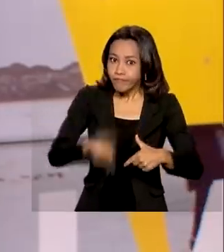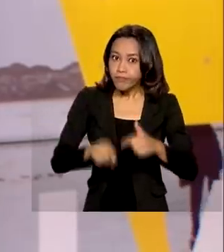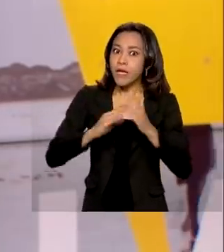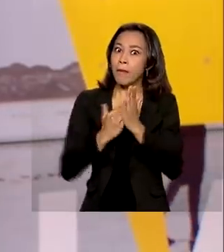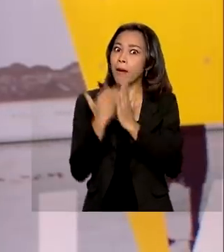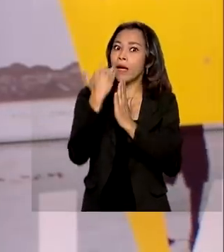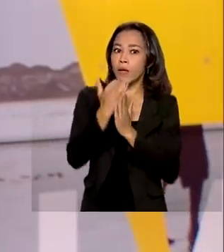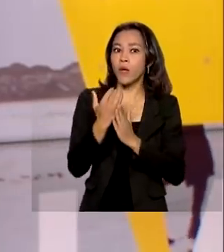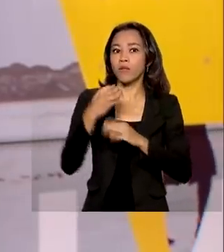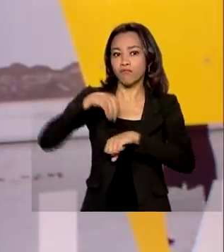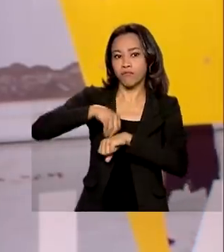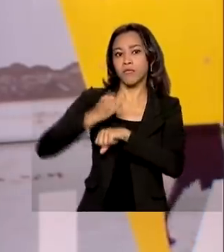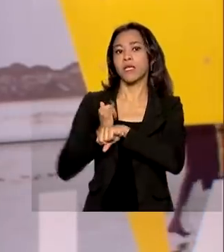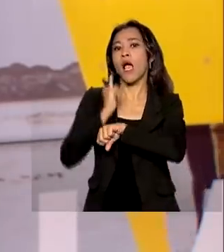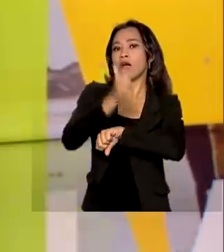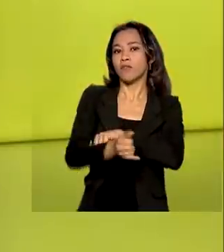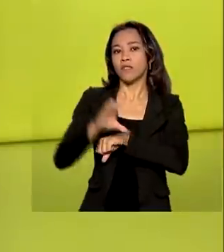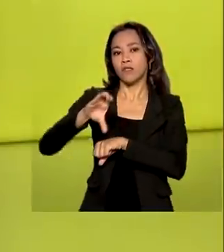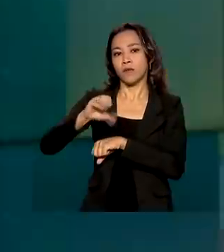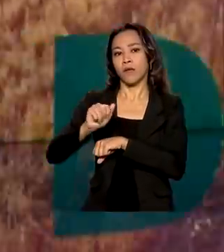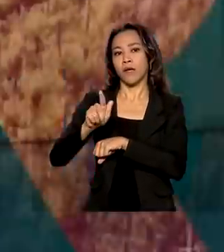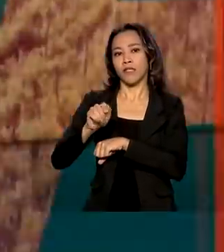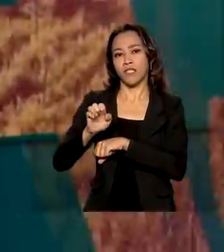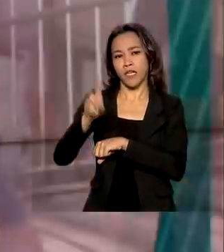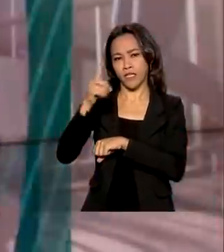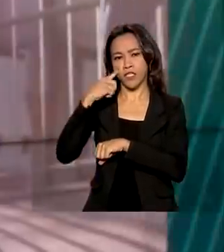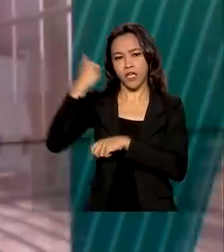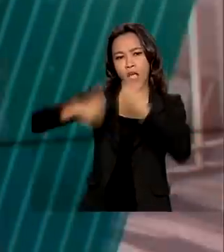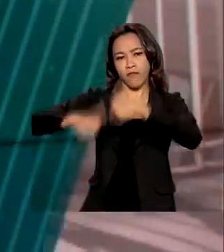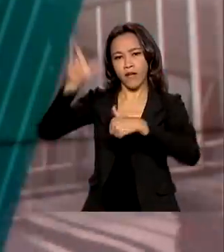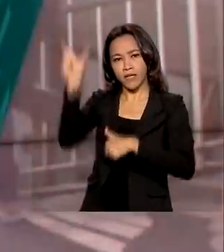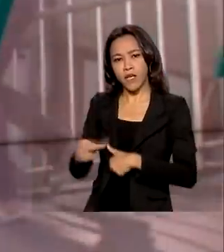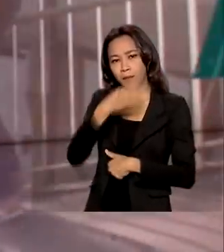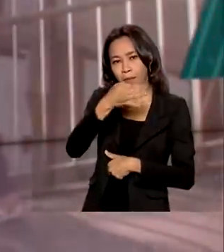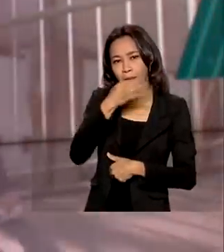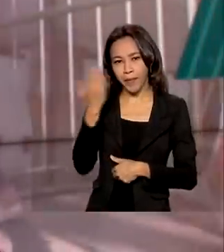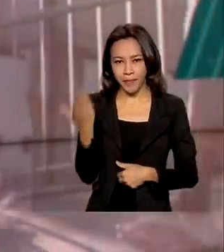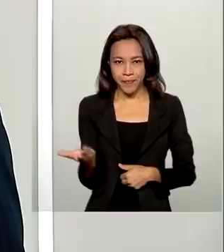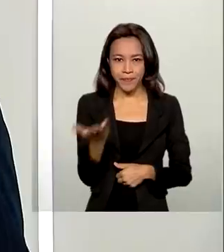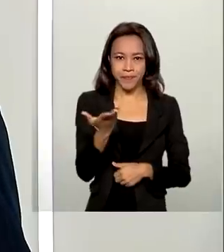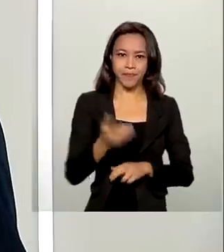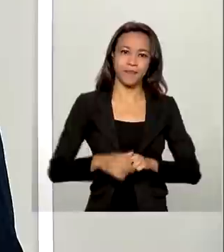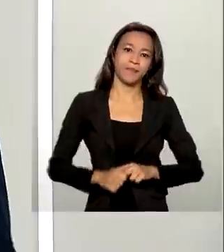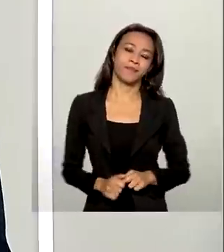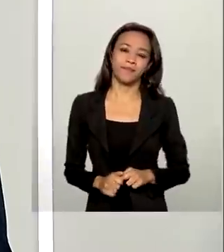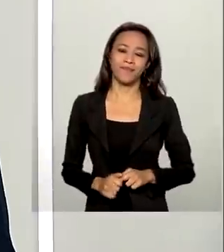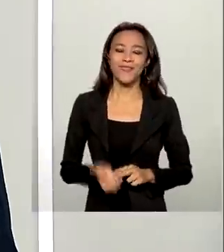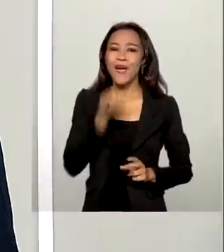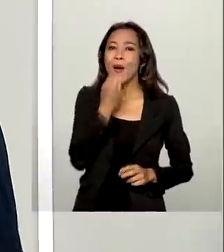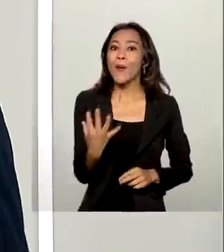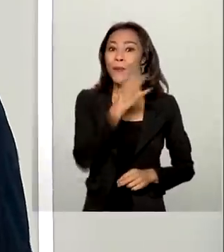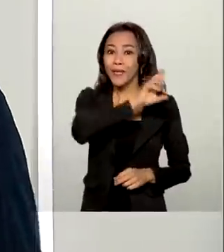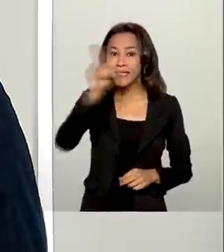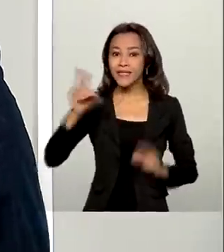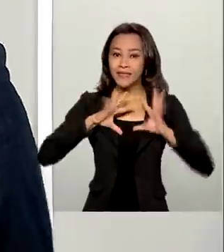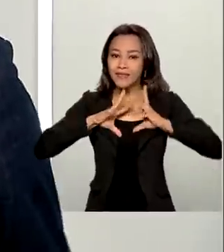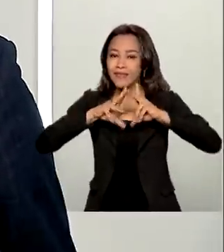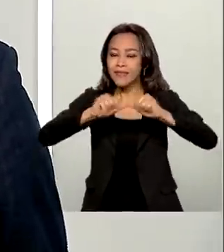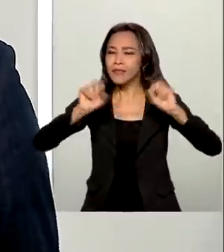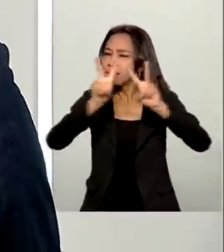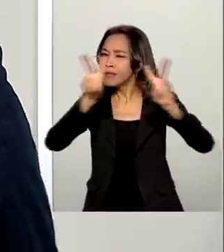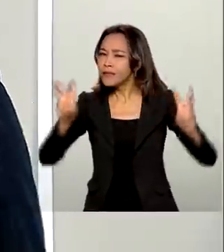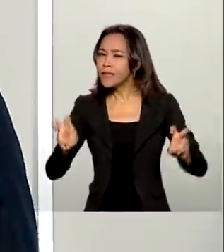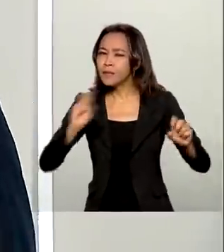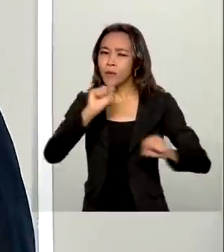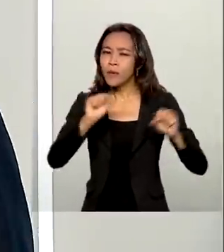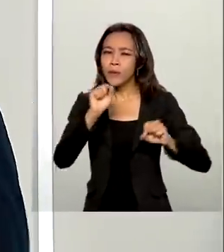o novo CAGED. Quem analisa é o comentarista aqui da TV Brasil, Ricardo Caldas. Bom dia, bom dia a todos. O nosso tema de hoje